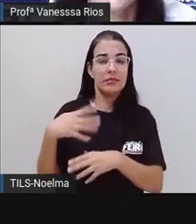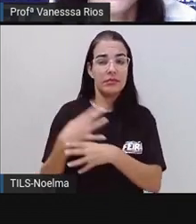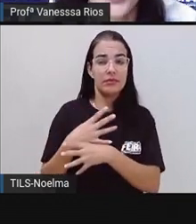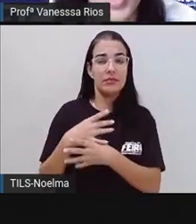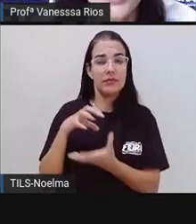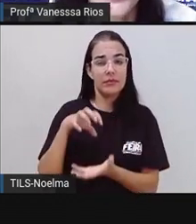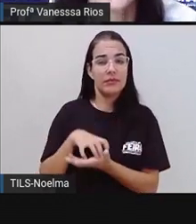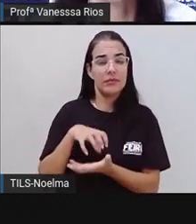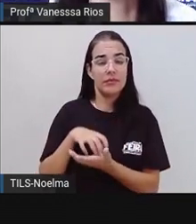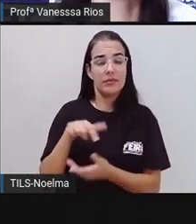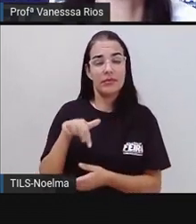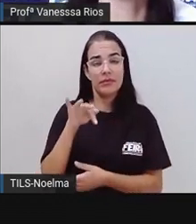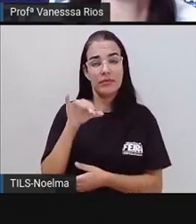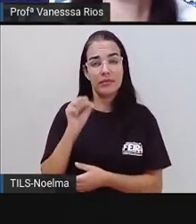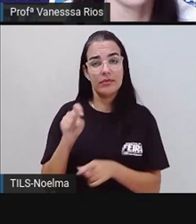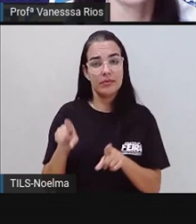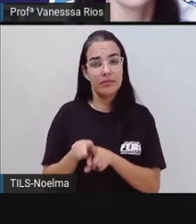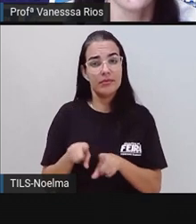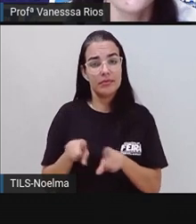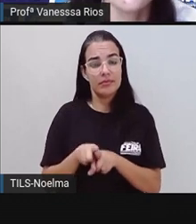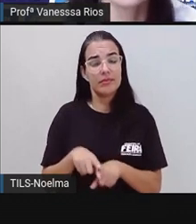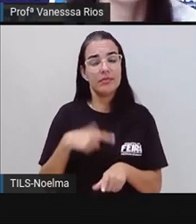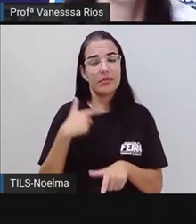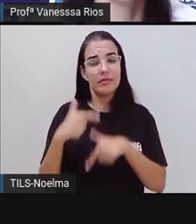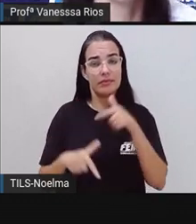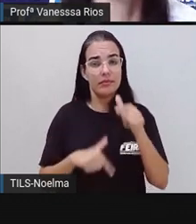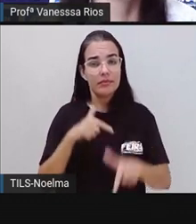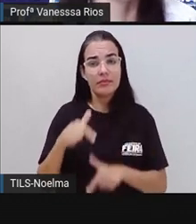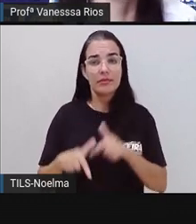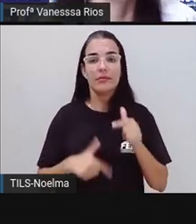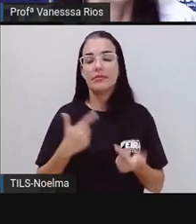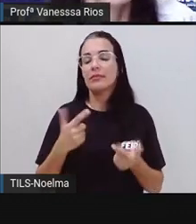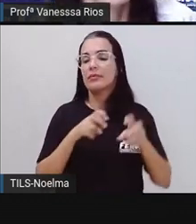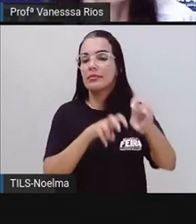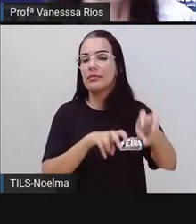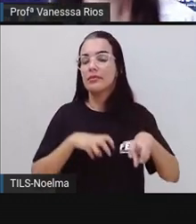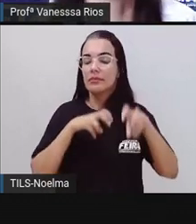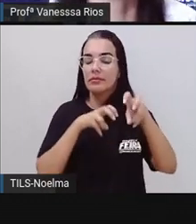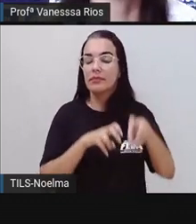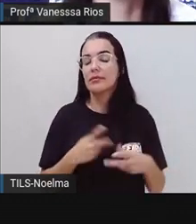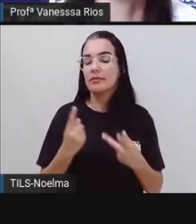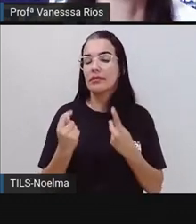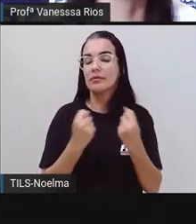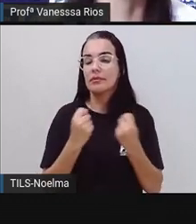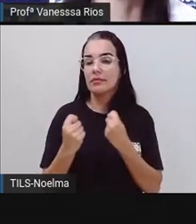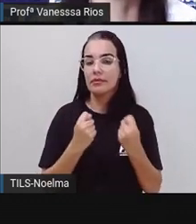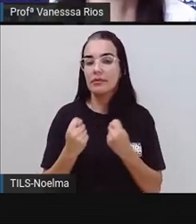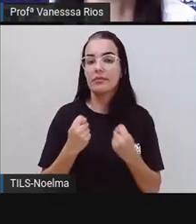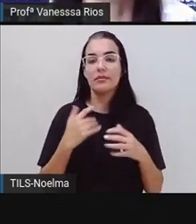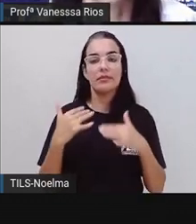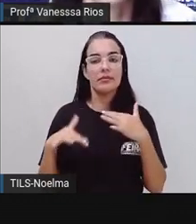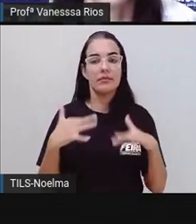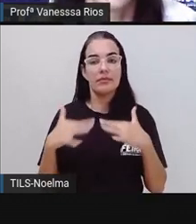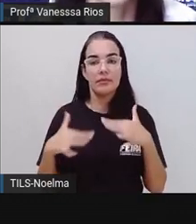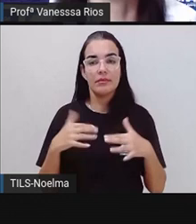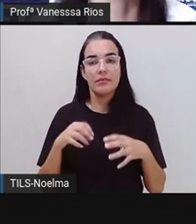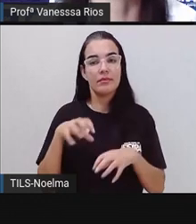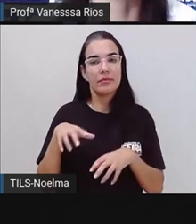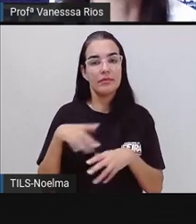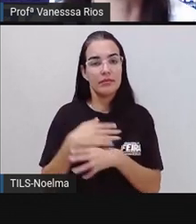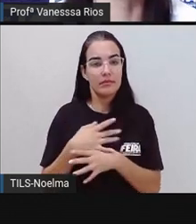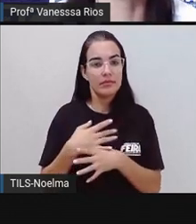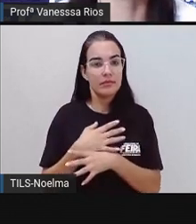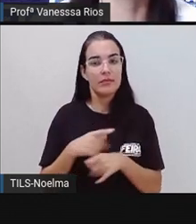diversas situações, em diversas ações econômicas, de movimentação da cidade,